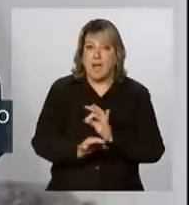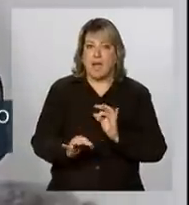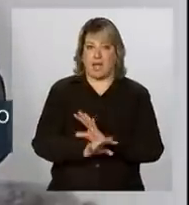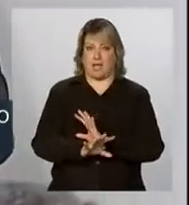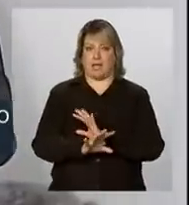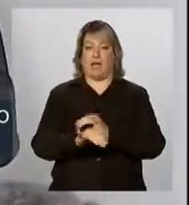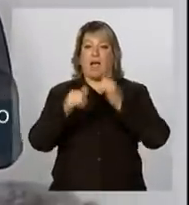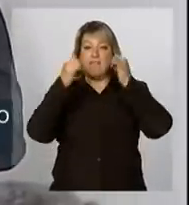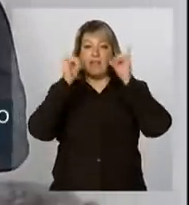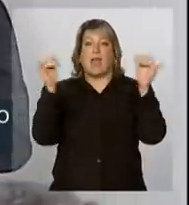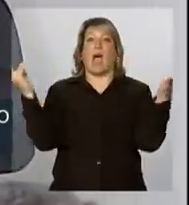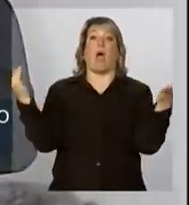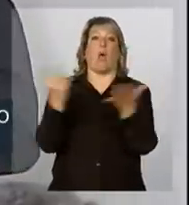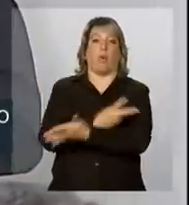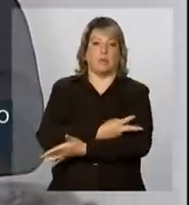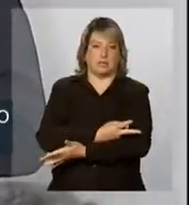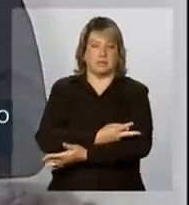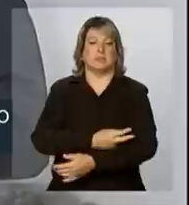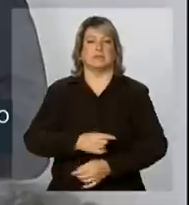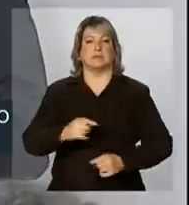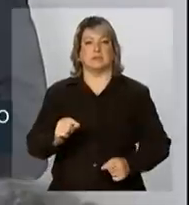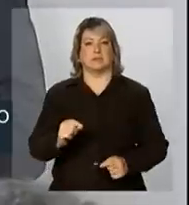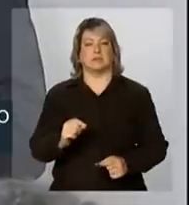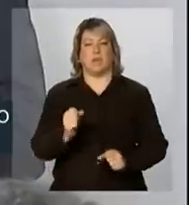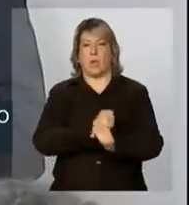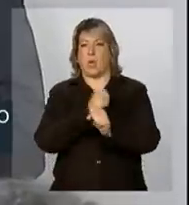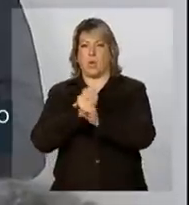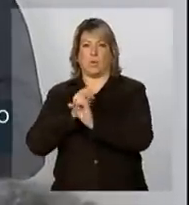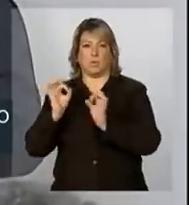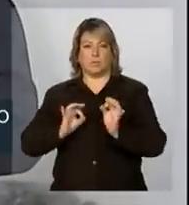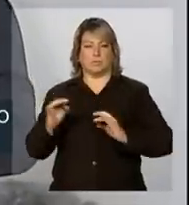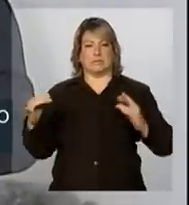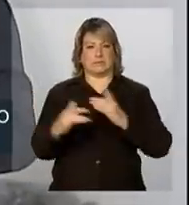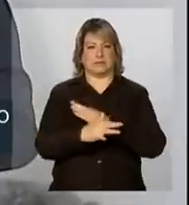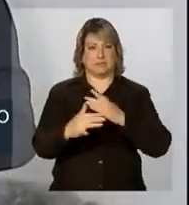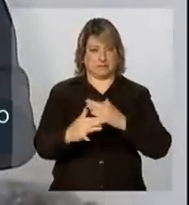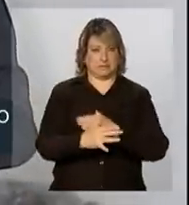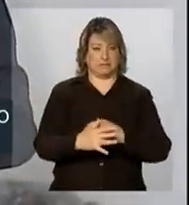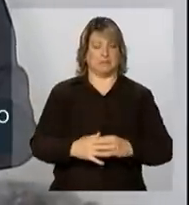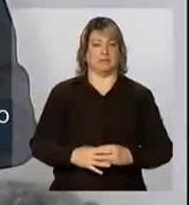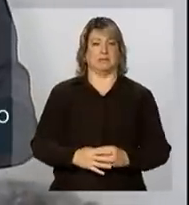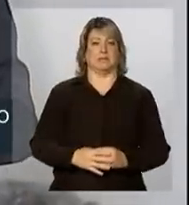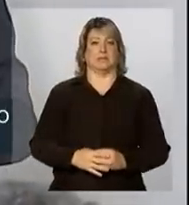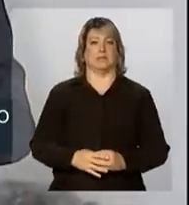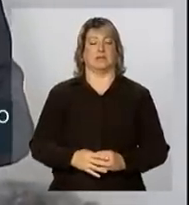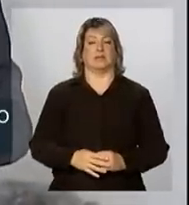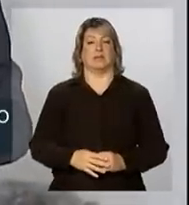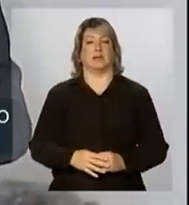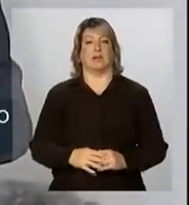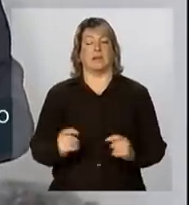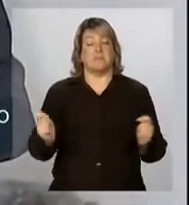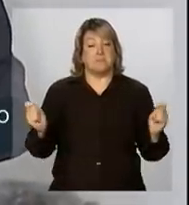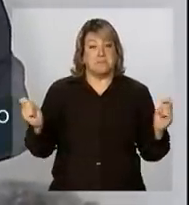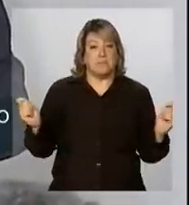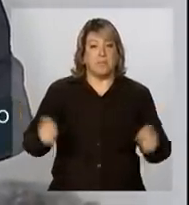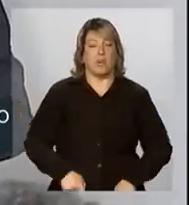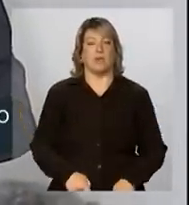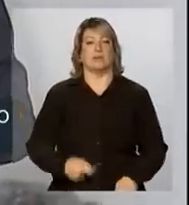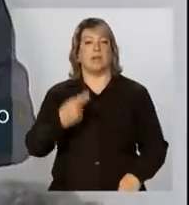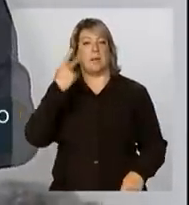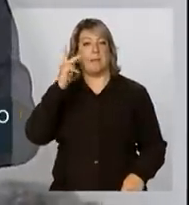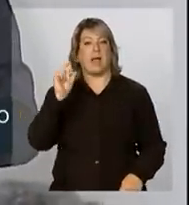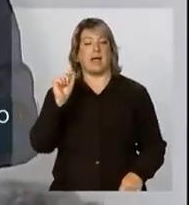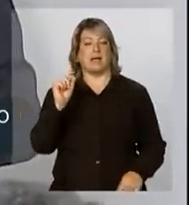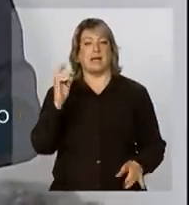suas infraestruturas, sobretudo as infraestruturas urbanas, com capacidade para